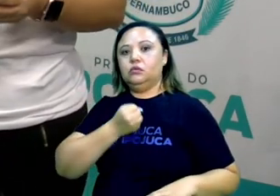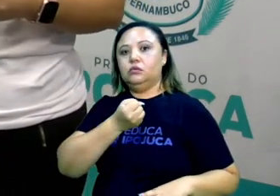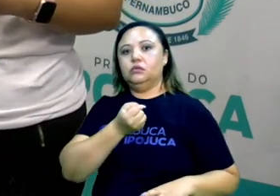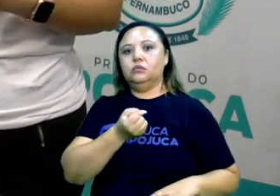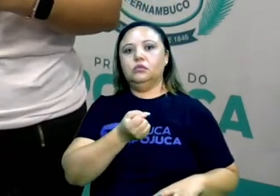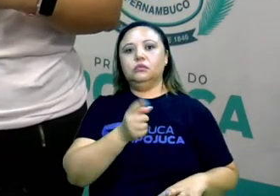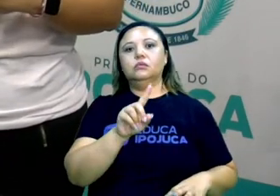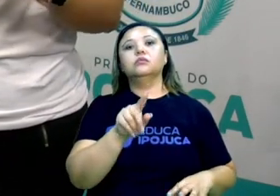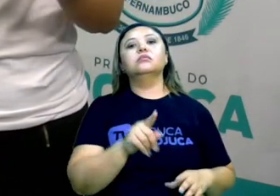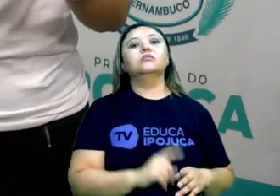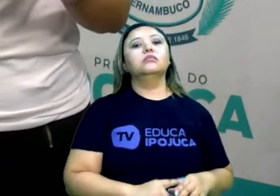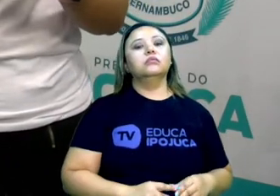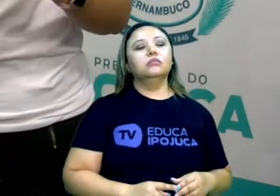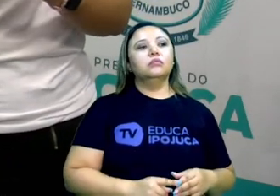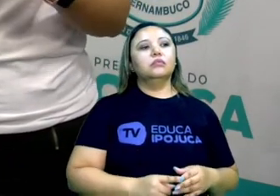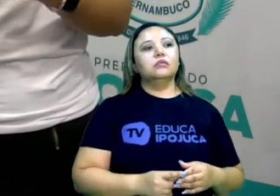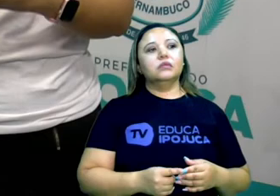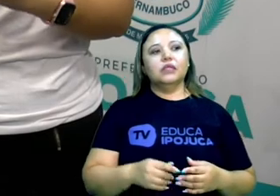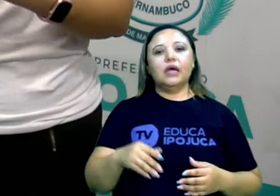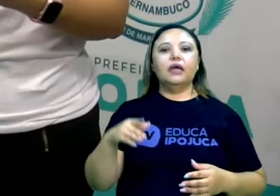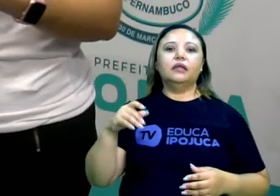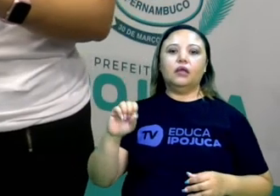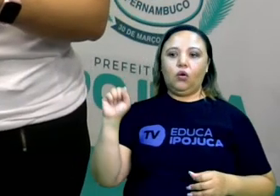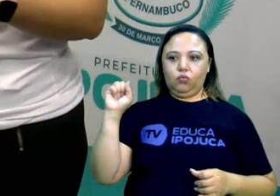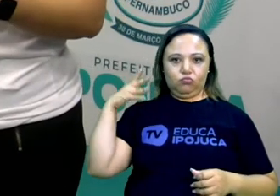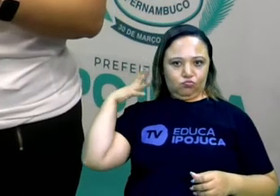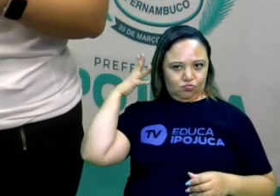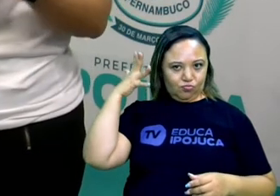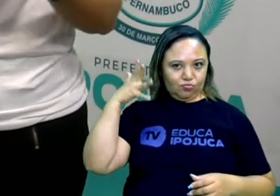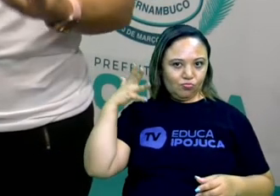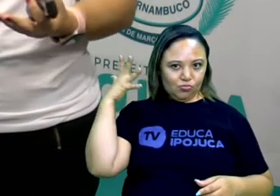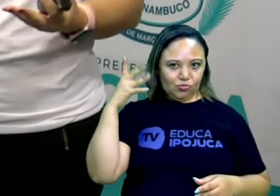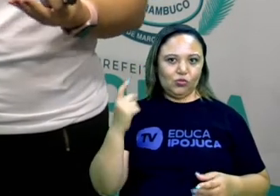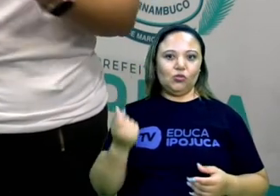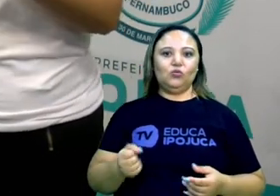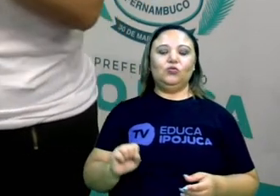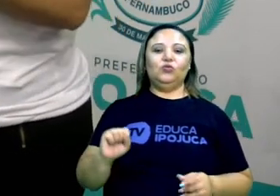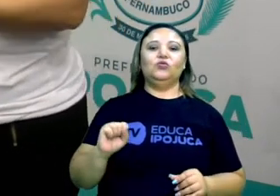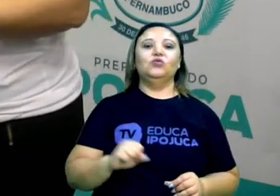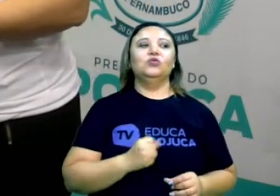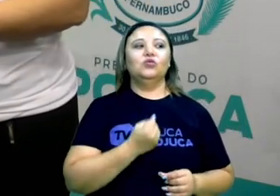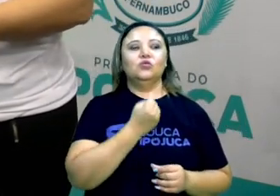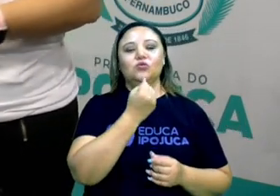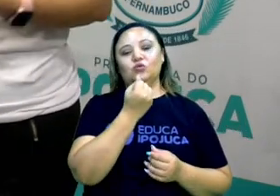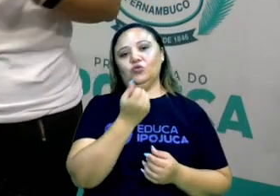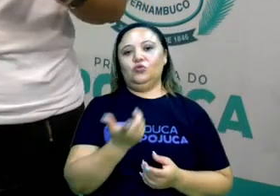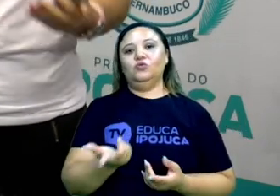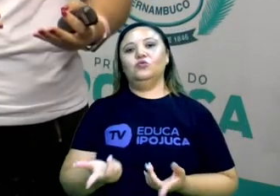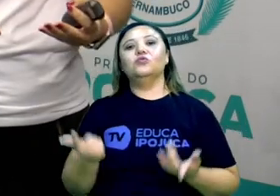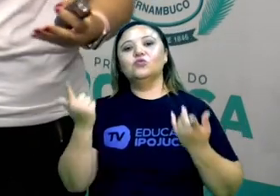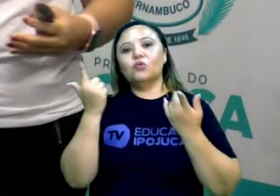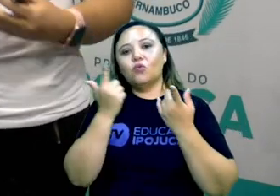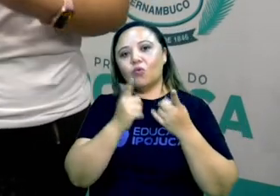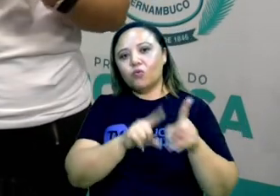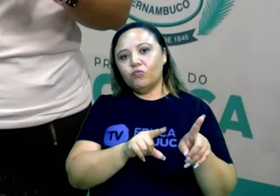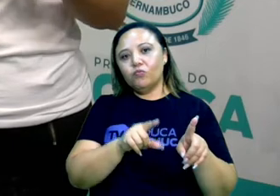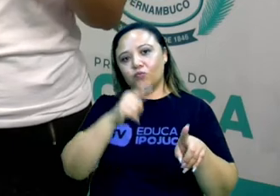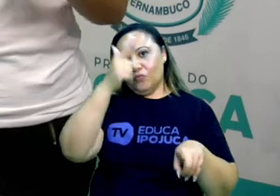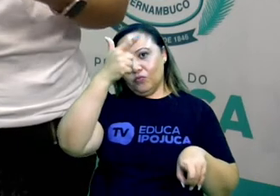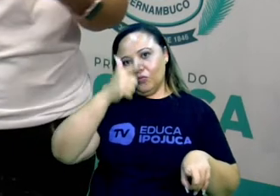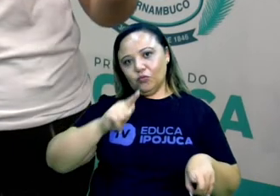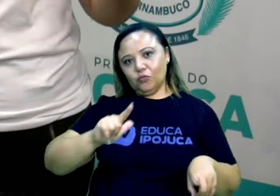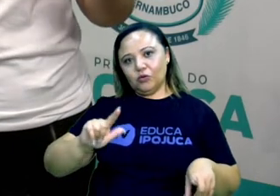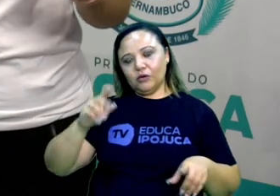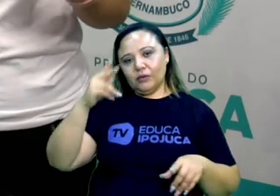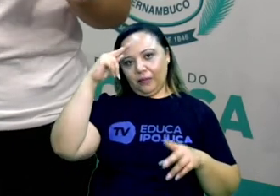lugar que ele possa proferir essas palavras tão cruéis contra outro ser humano, contra outra pessoa que é